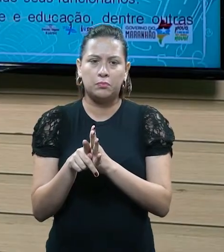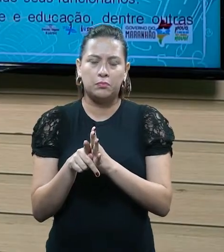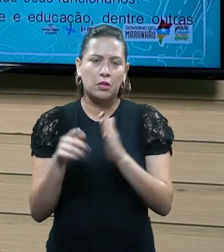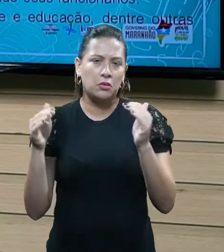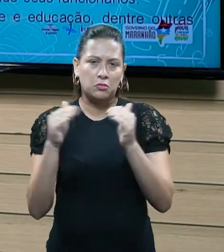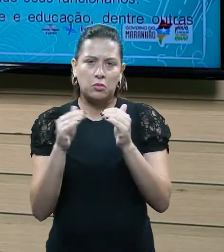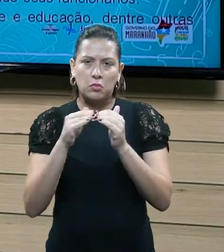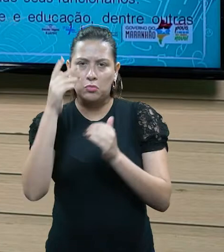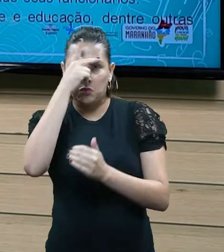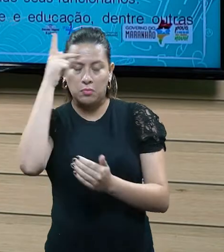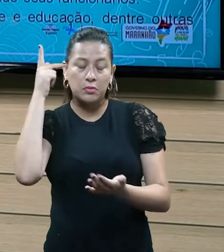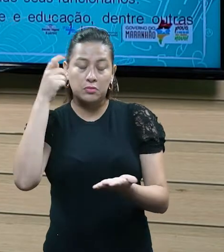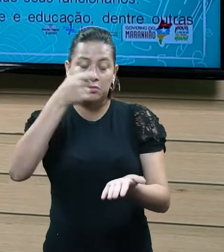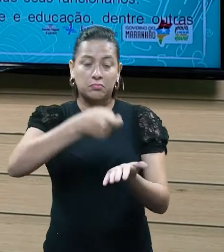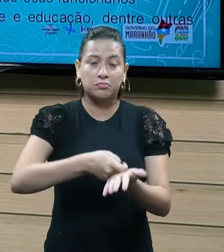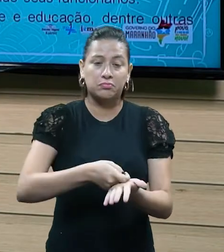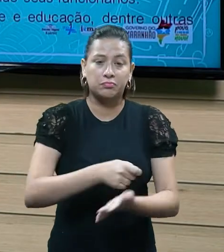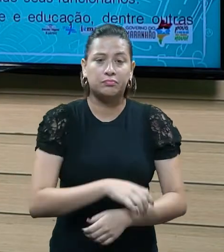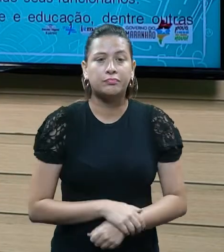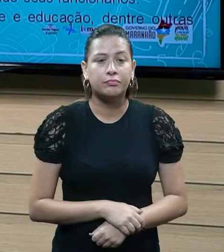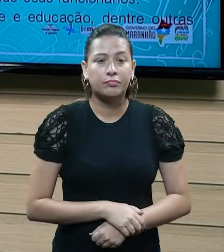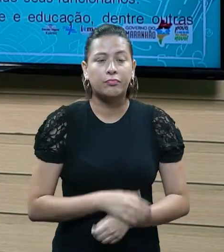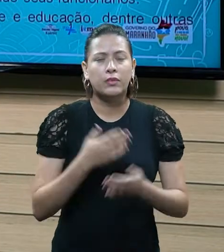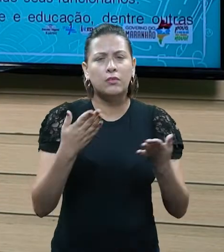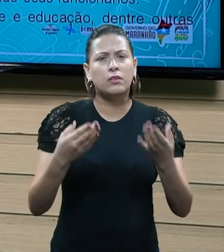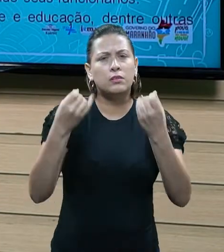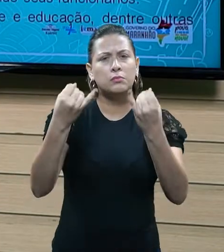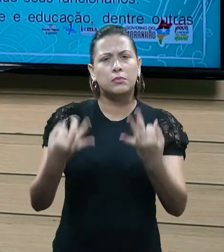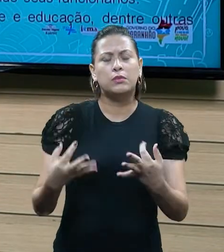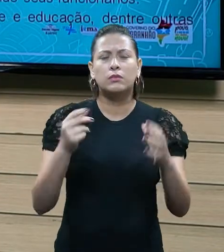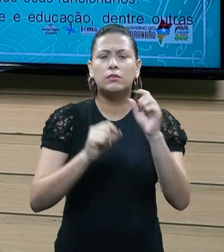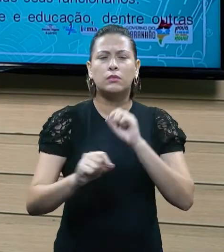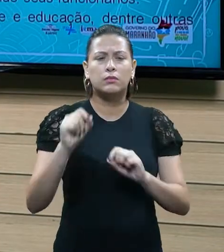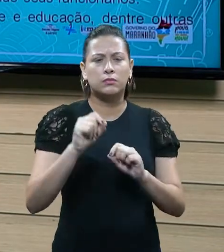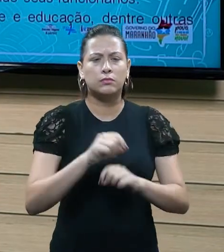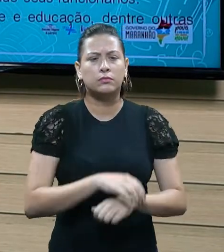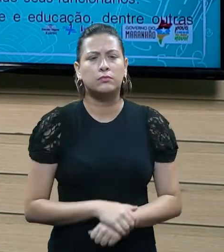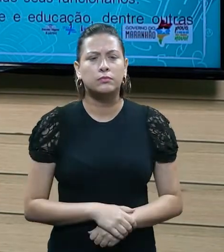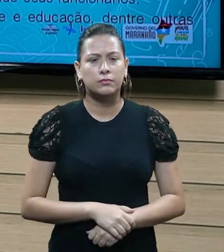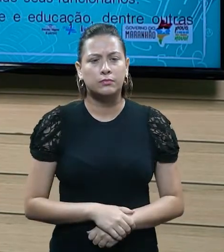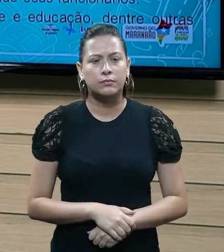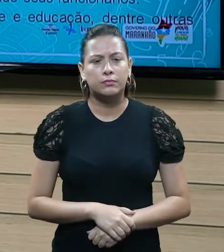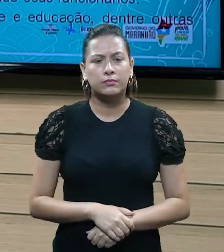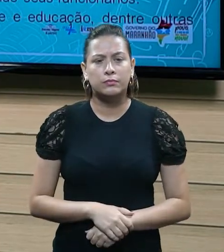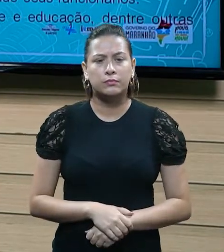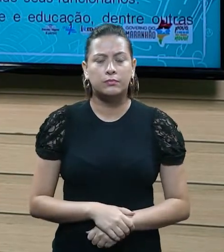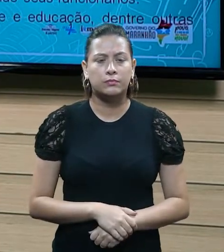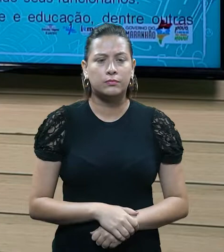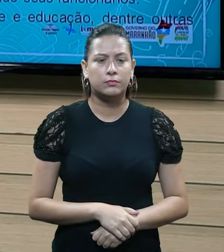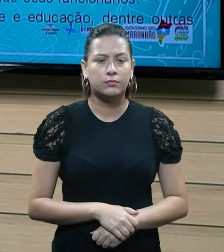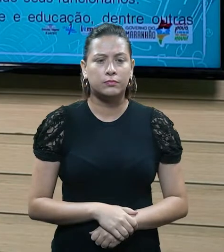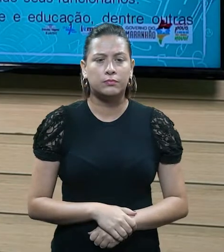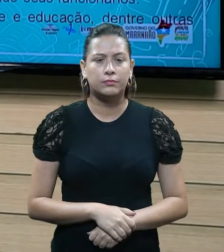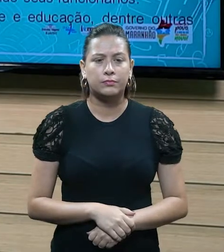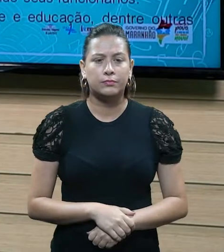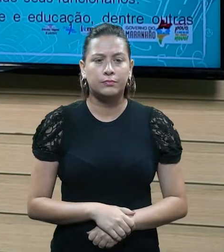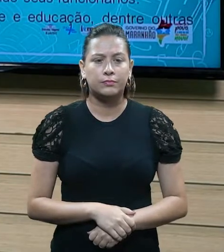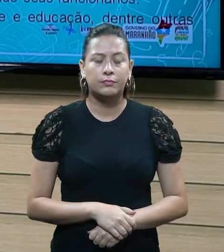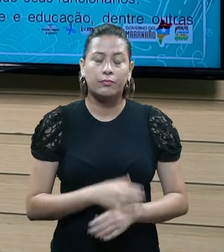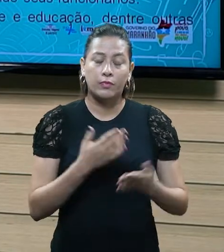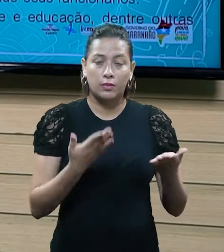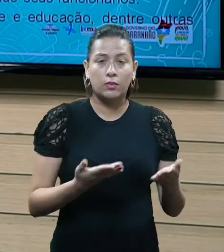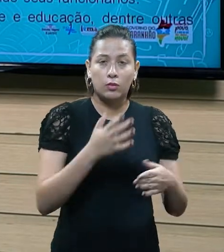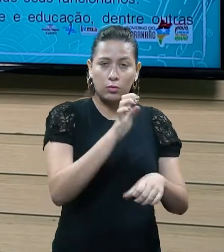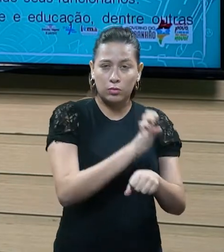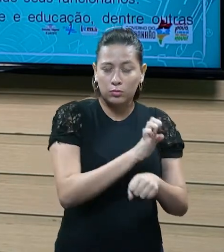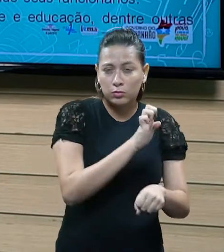dizer isso? Quer dizer que o imposto, ele não é uma contraprestação. Ou seja, quando o Estado, ele